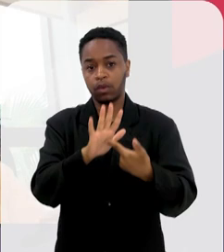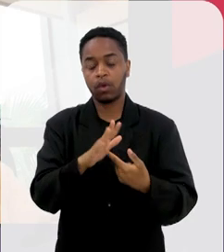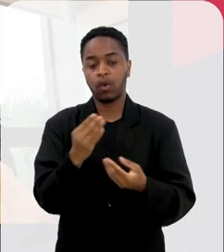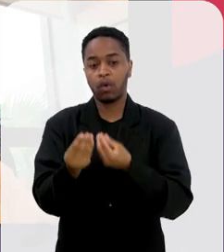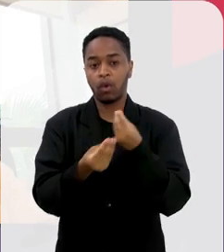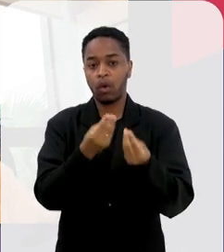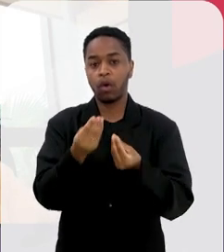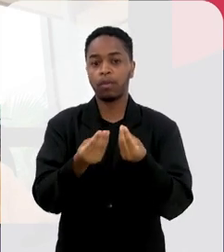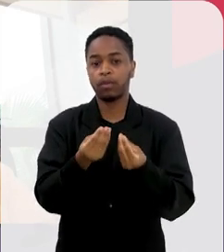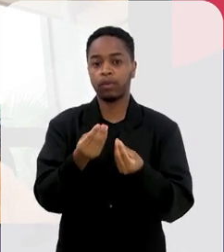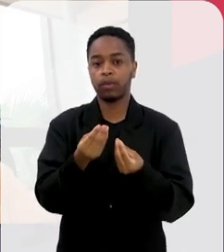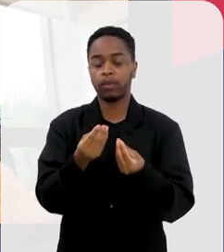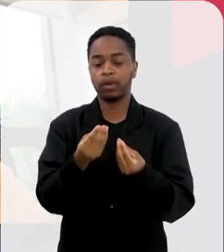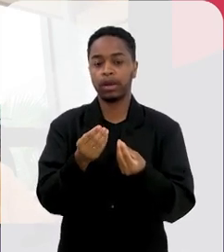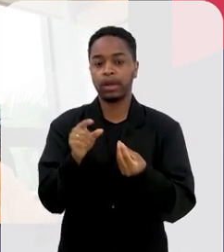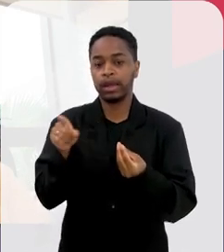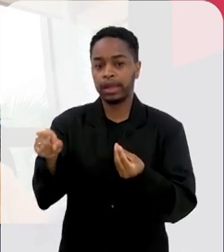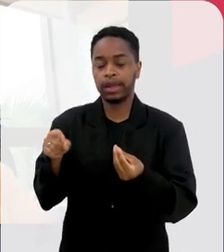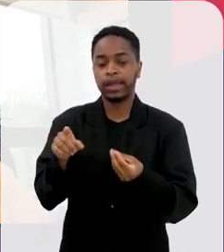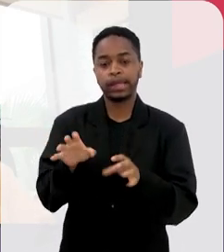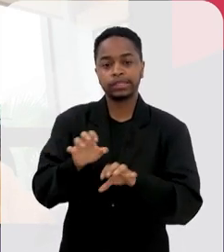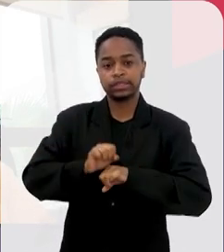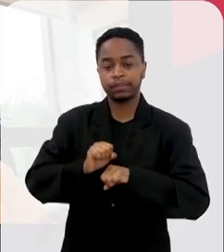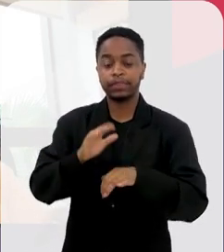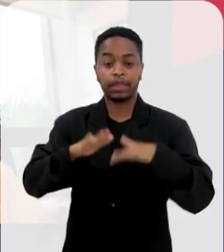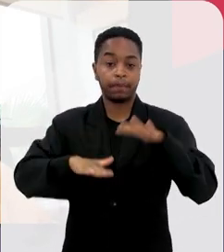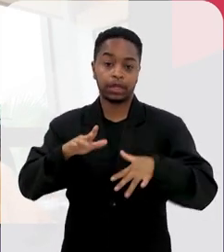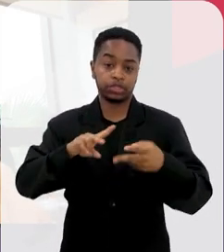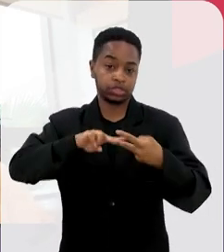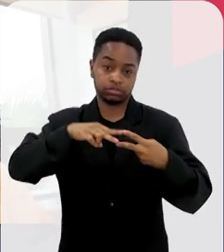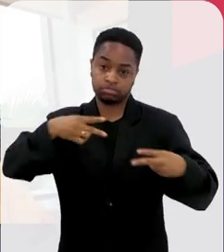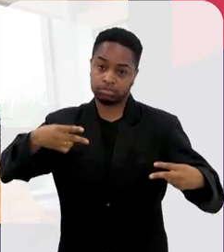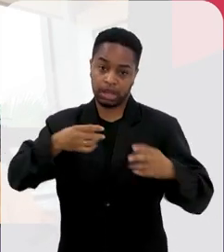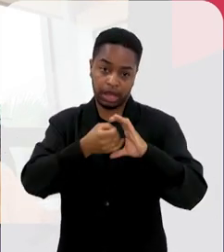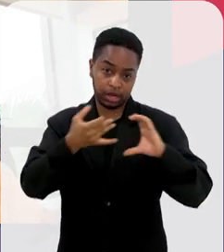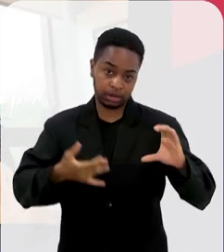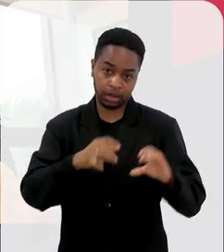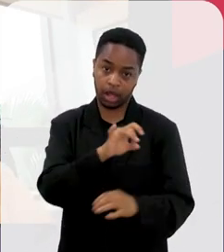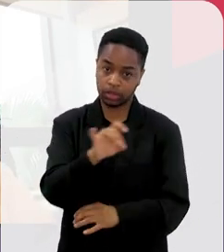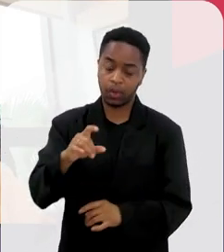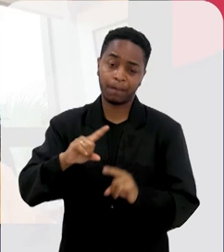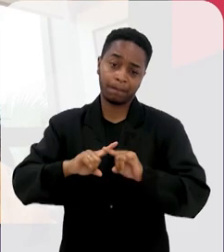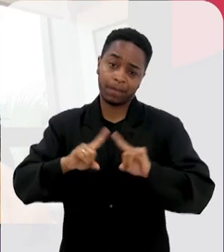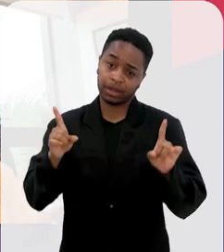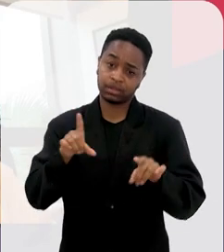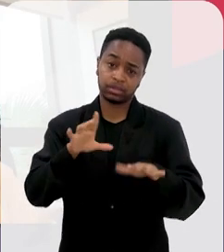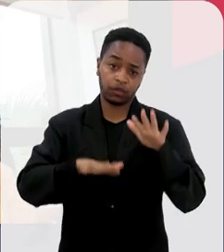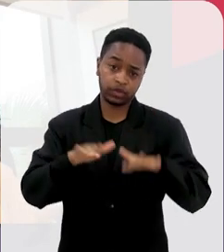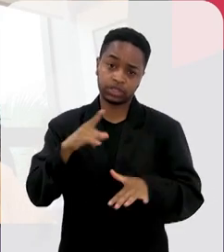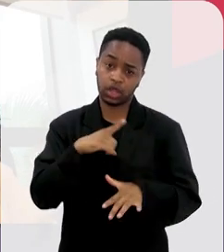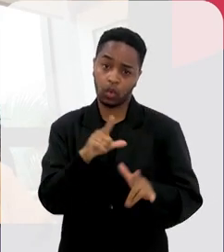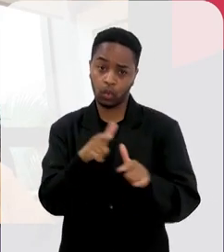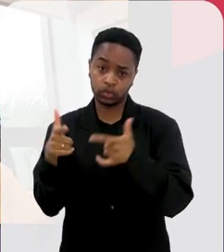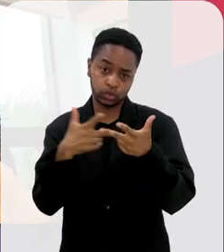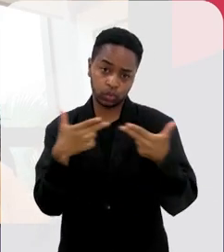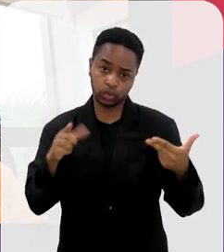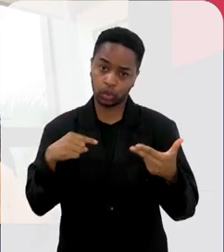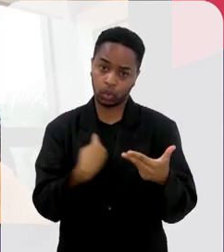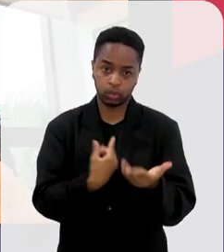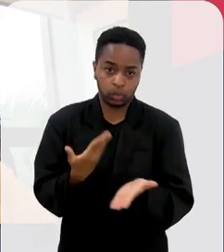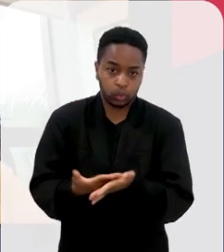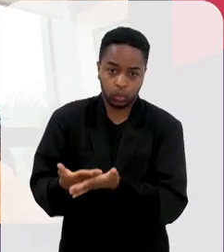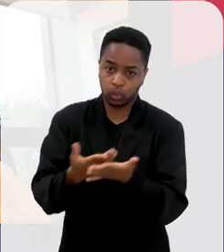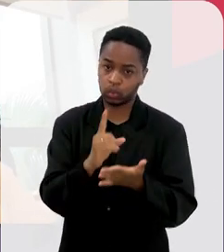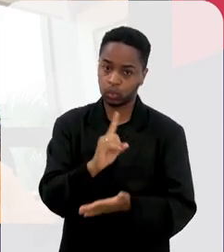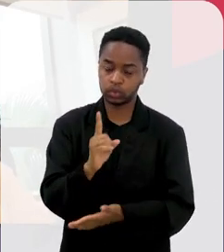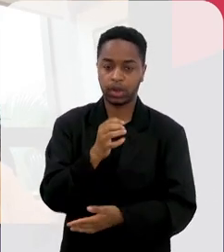Da expressão desse receptor, tolac receptor, que depende da individualidade genética do indivíduo, mas devem ter outros que a gente não estudou, mas que